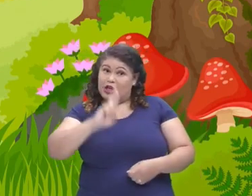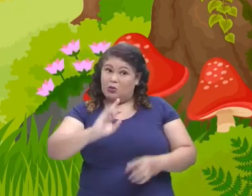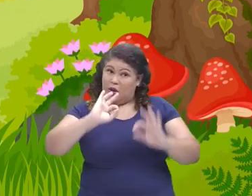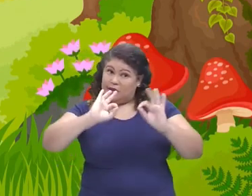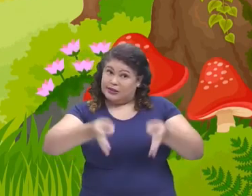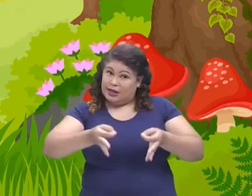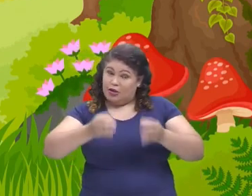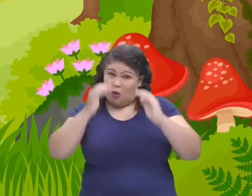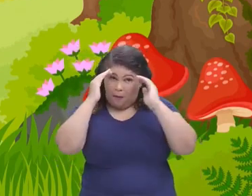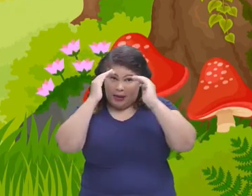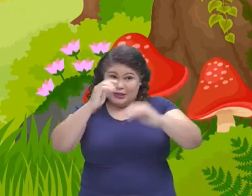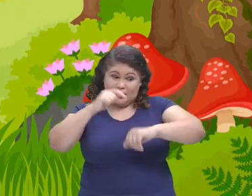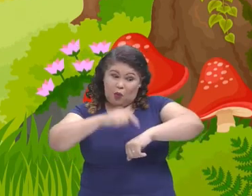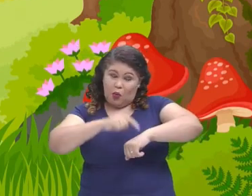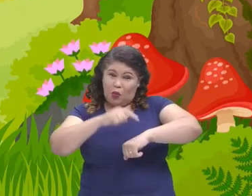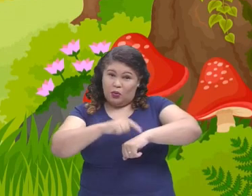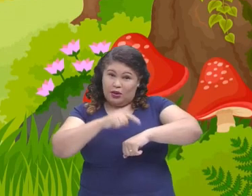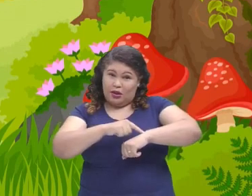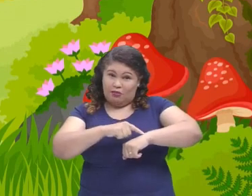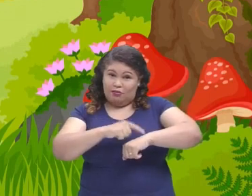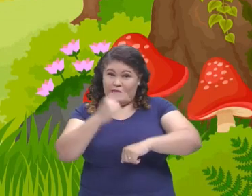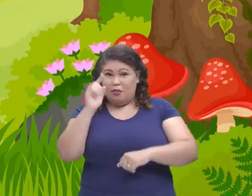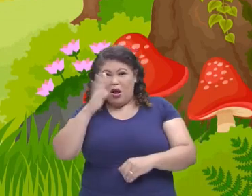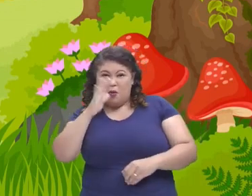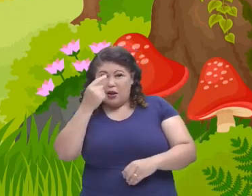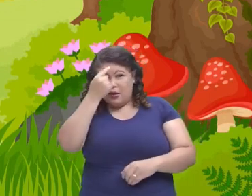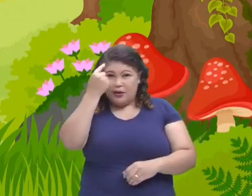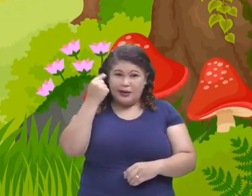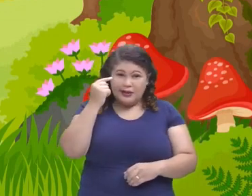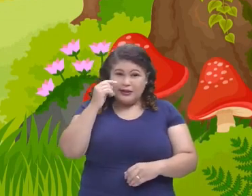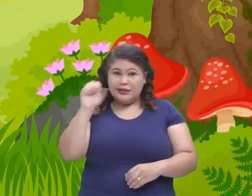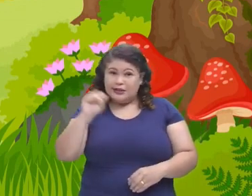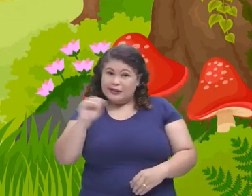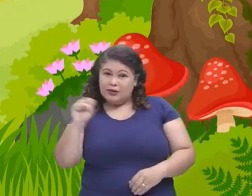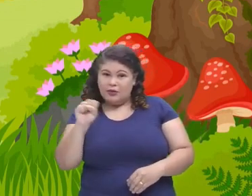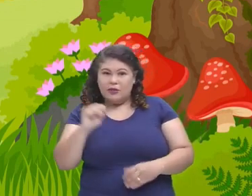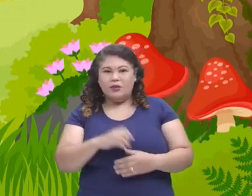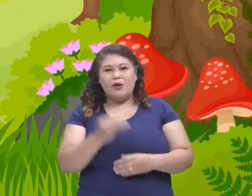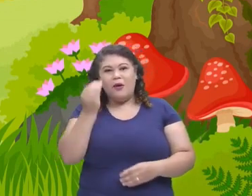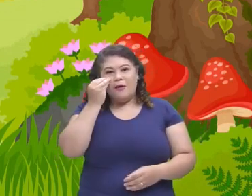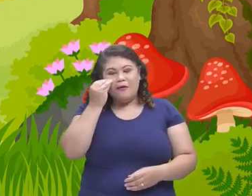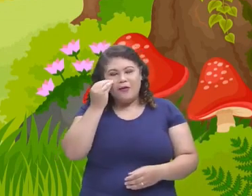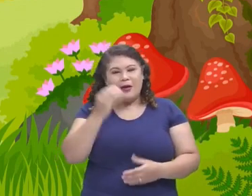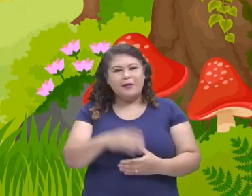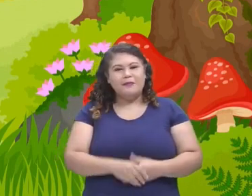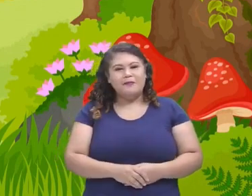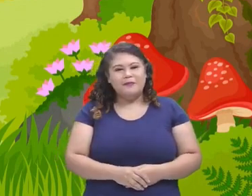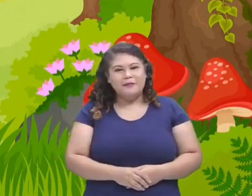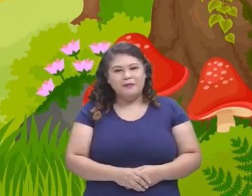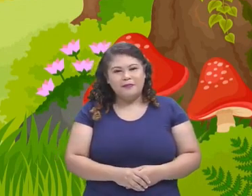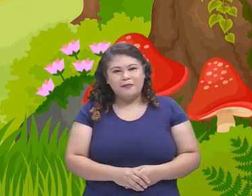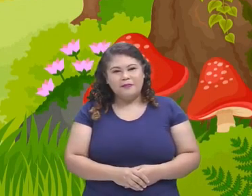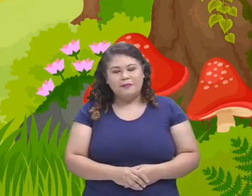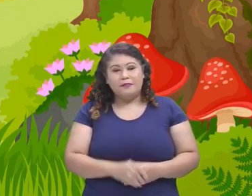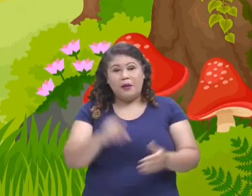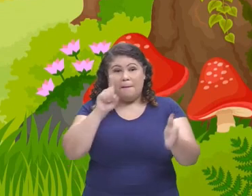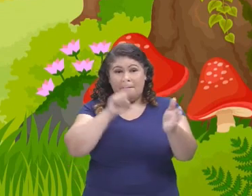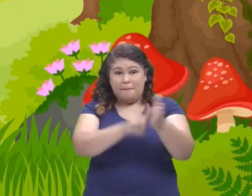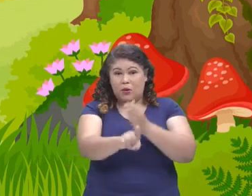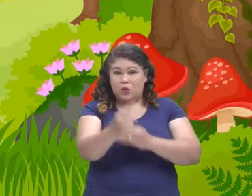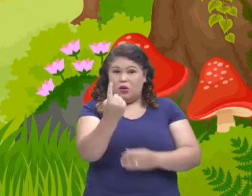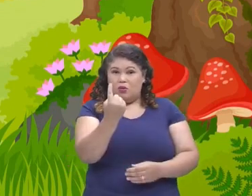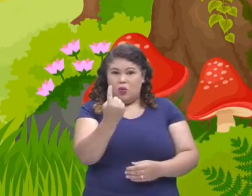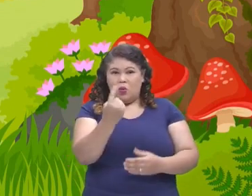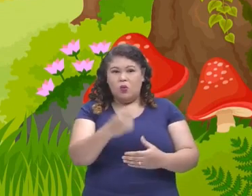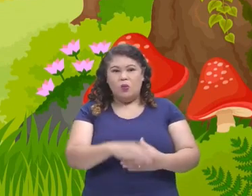para pensar na resposta do desafio que eu vou propor a vocês. Então, vamos lá? A nossa primeira pergunta do